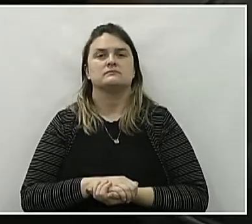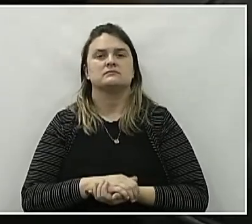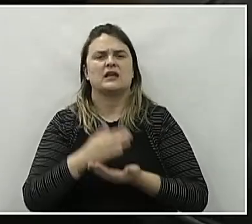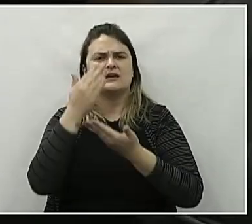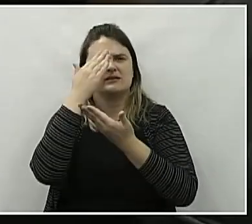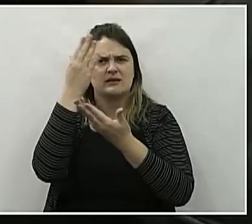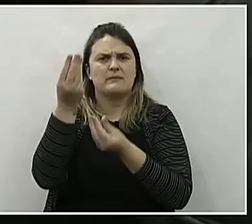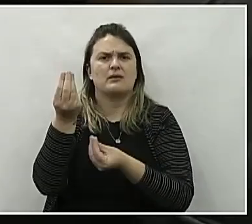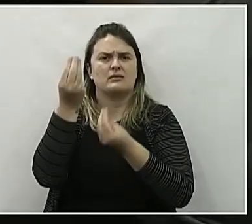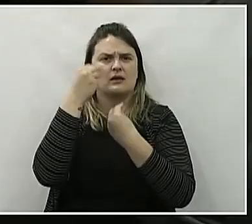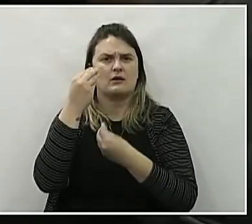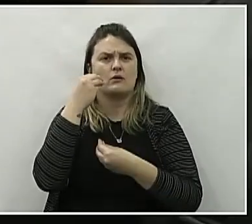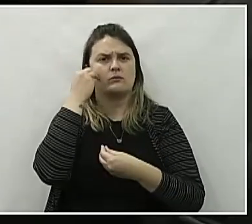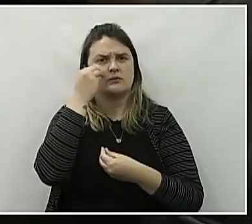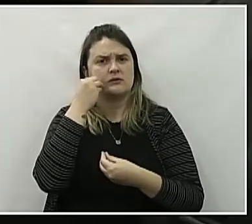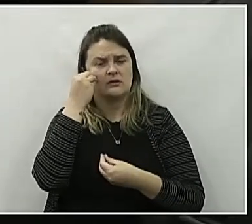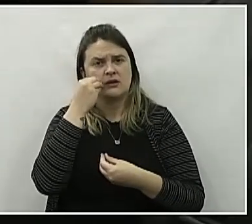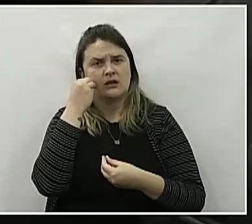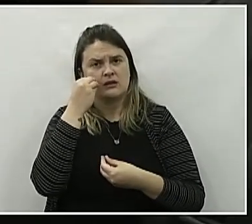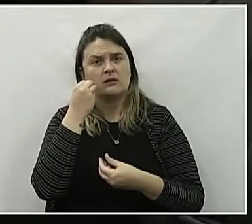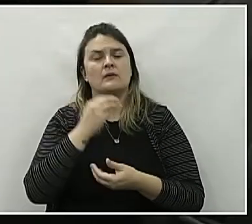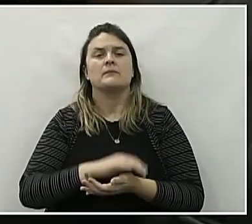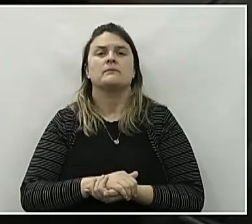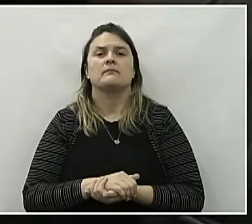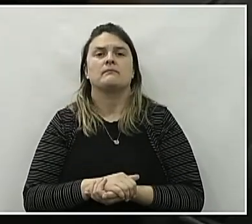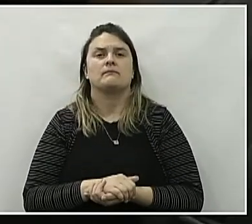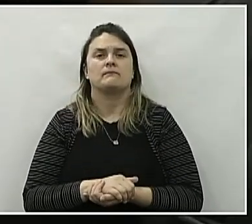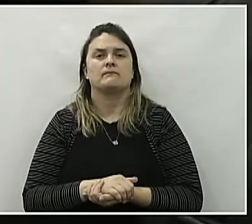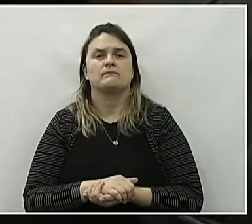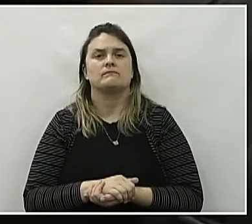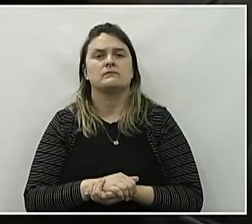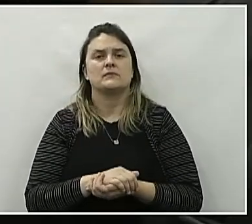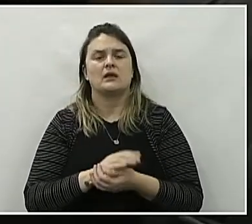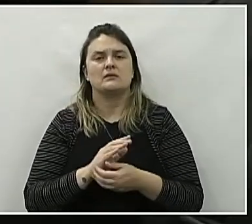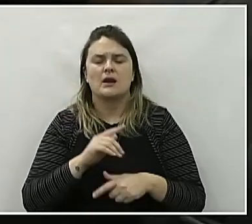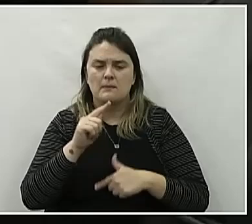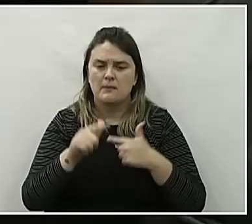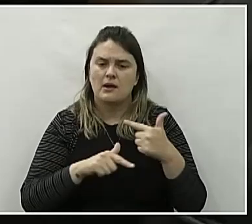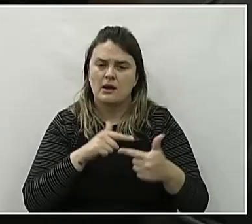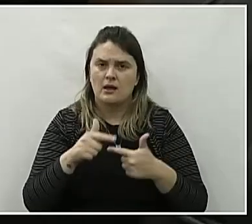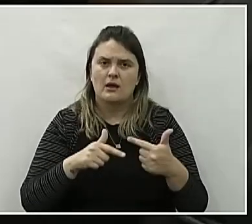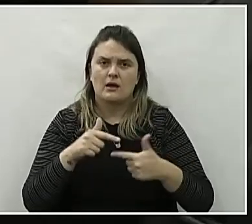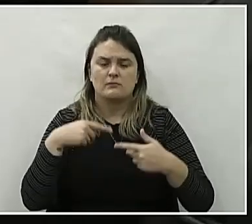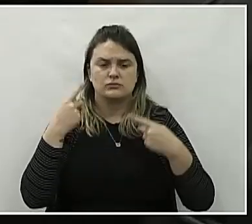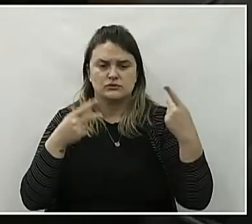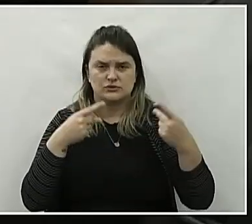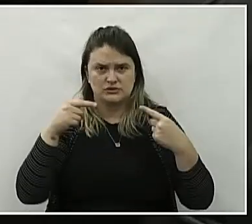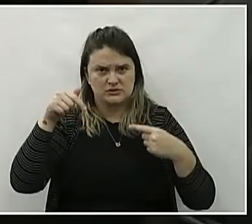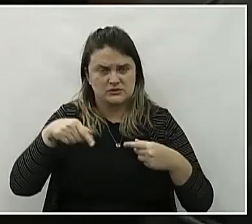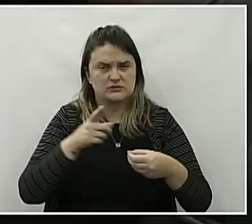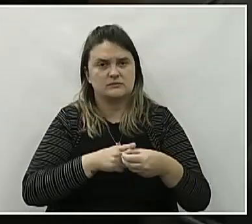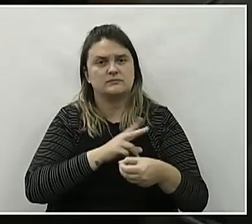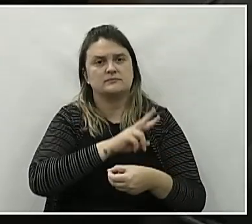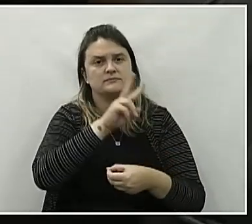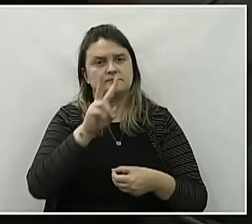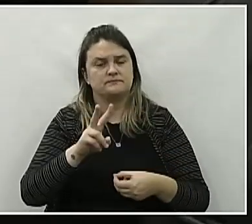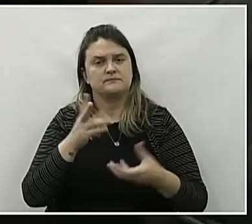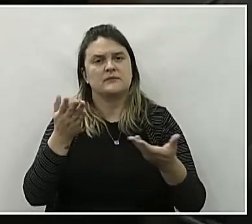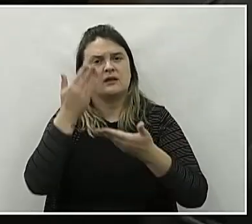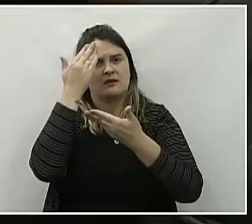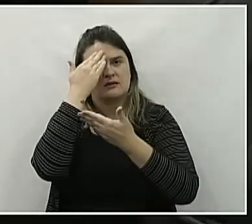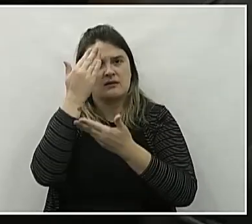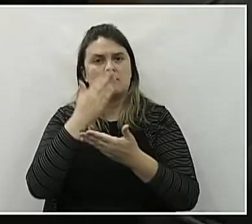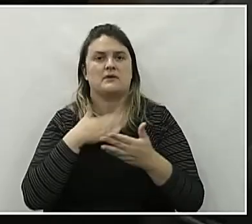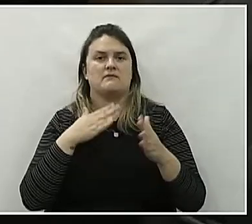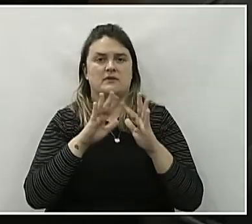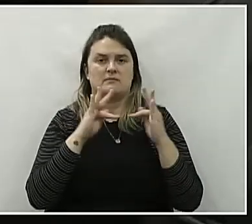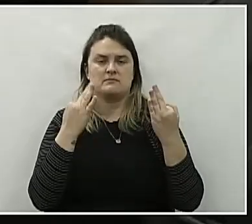pela oportunidade de estar contribuindo com a política de União da Vitória. Agradecer a minha